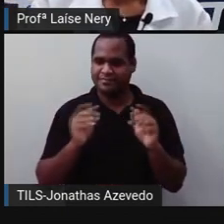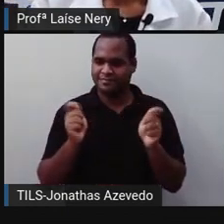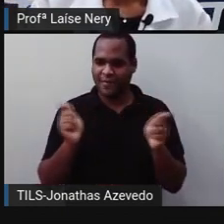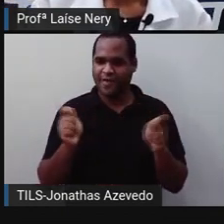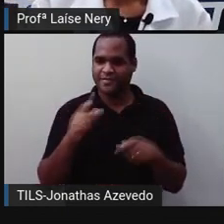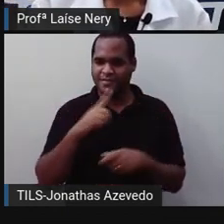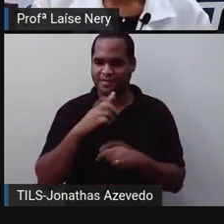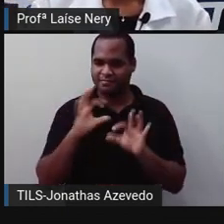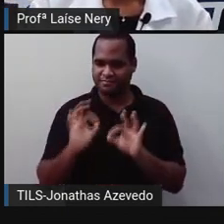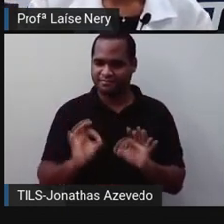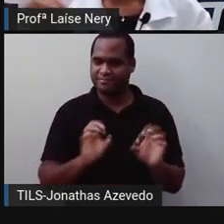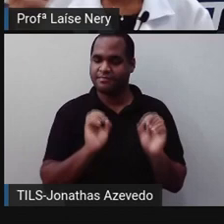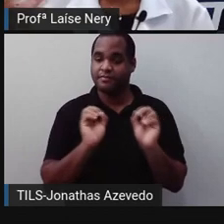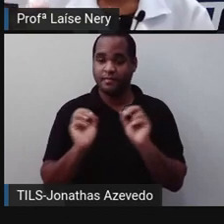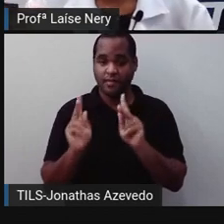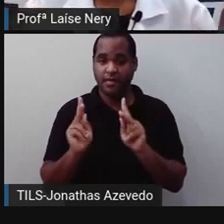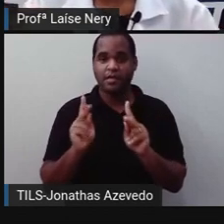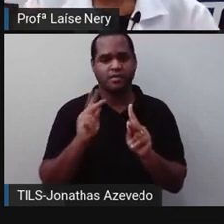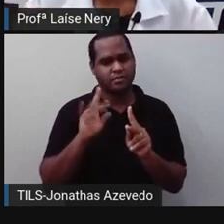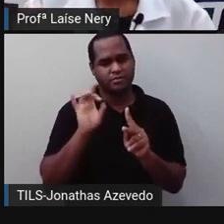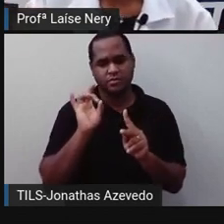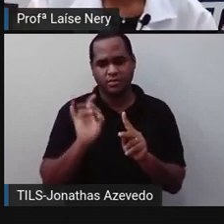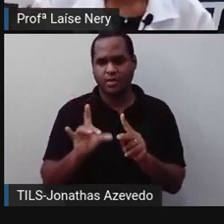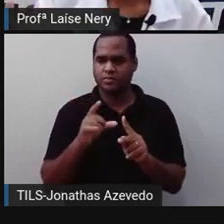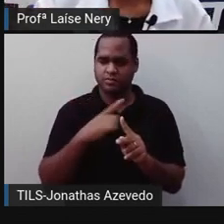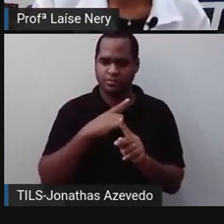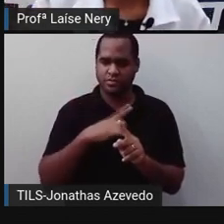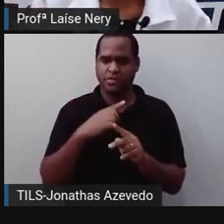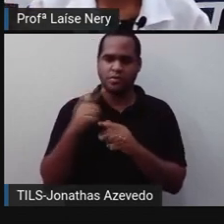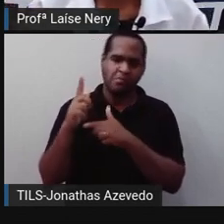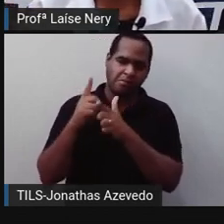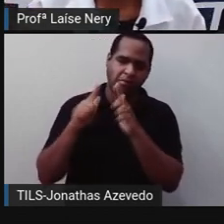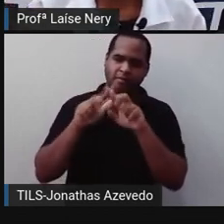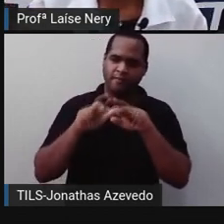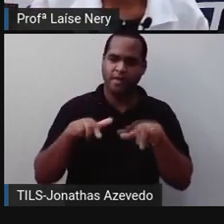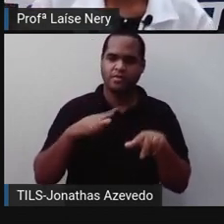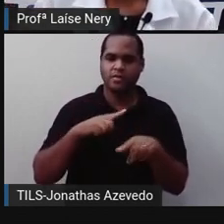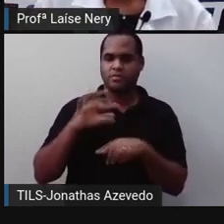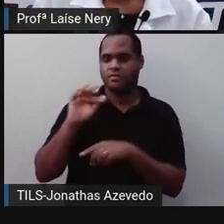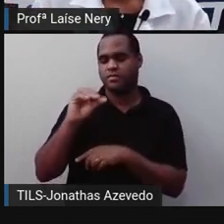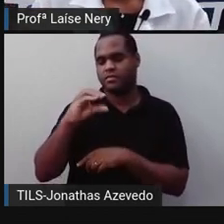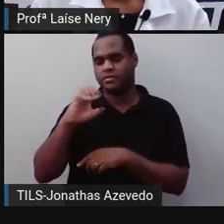Formado somente por triângulos em todas as suas faces.